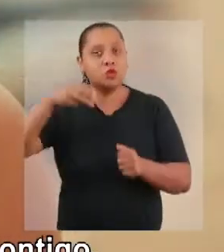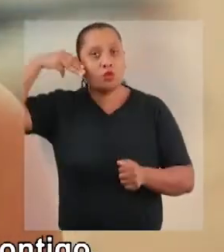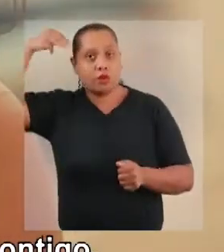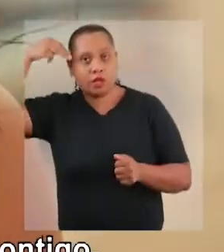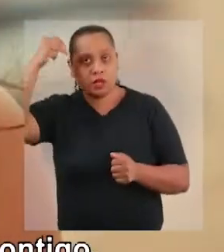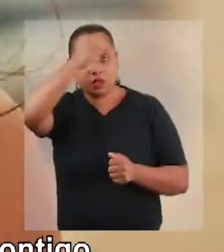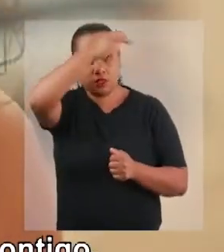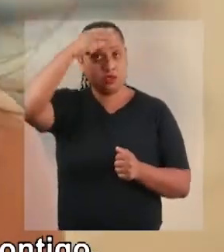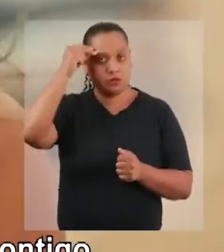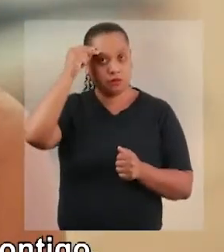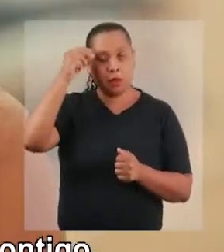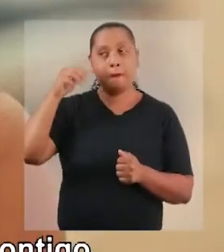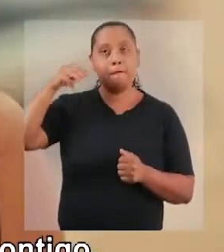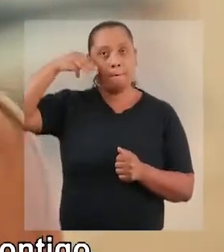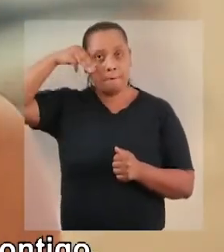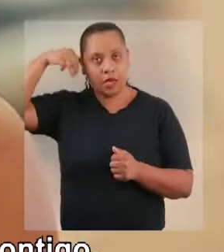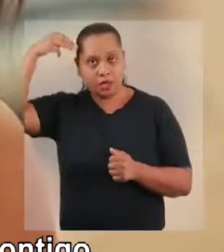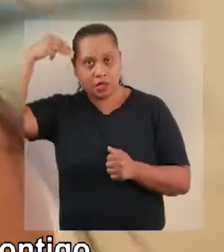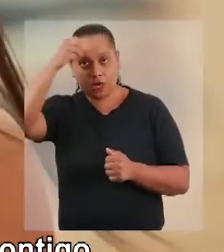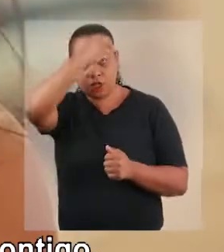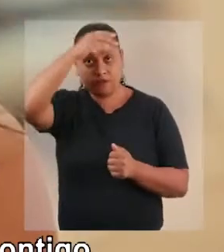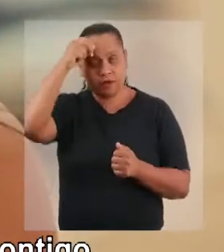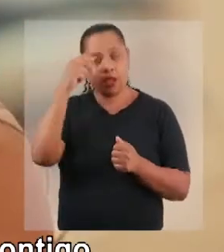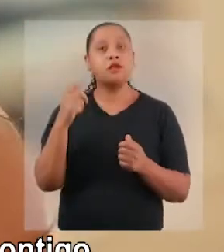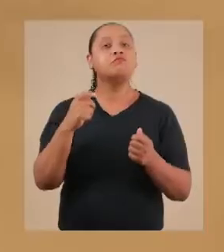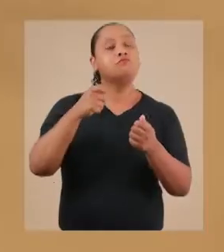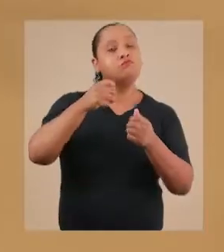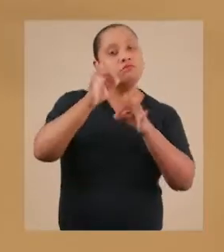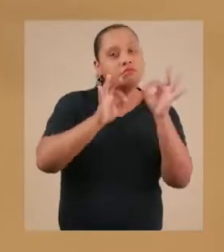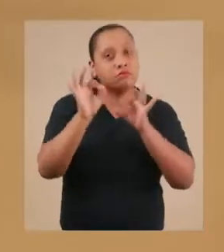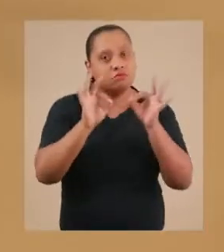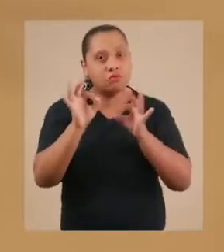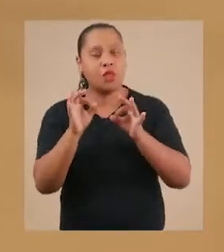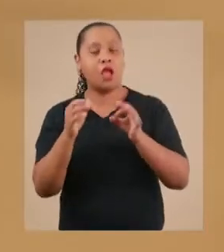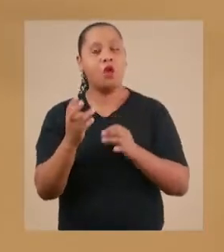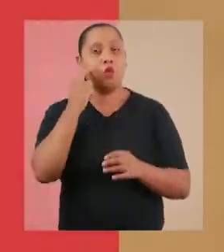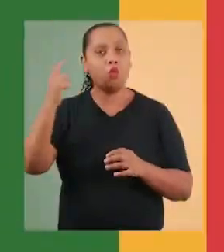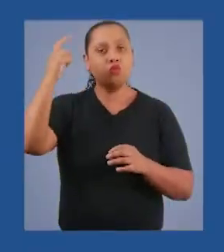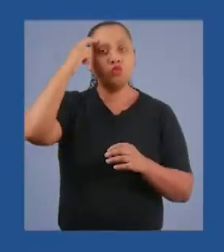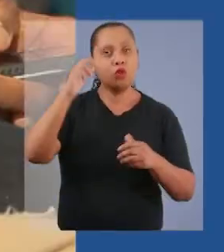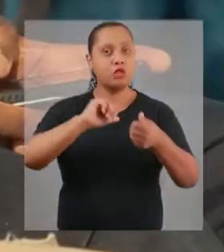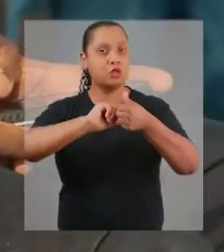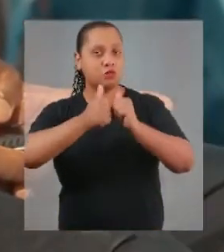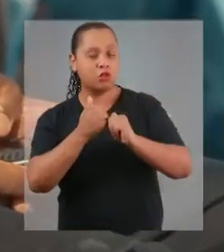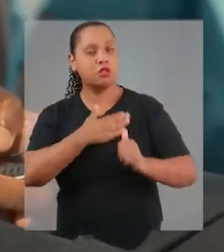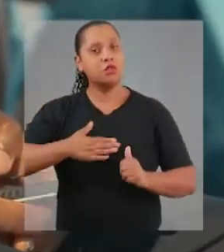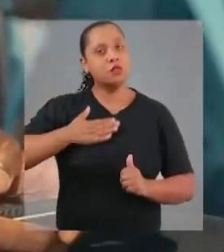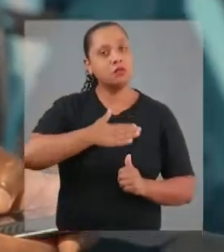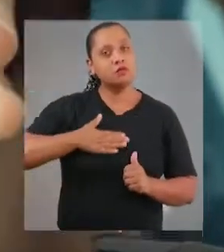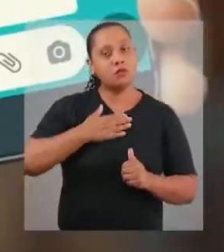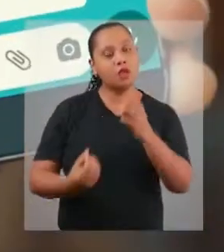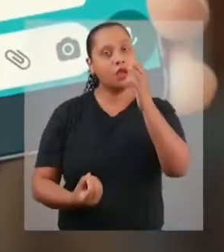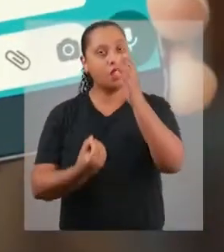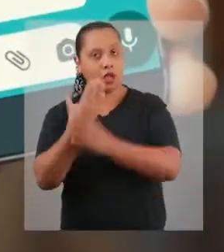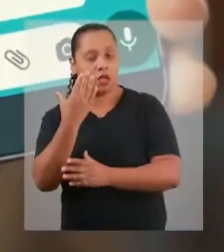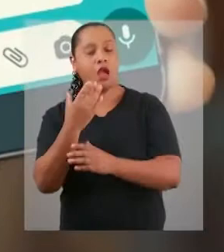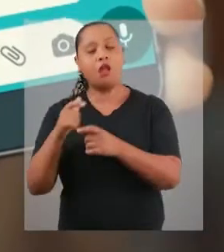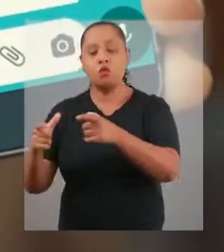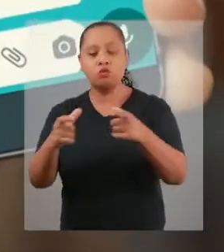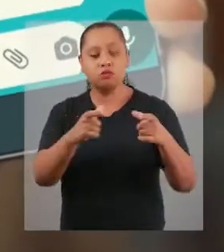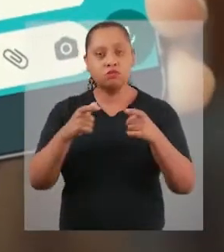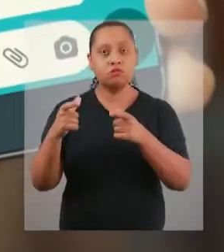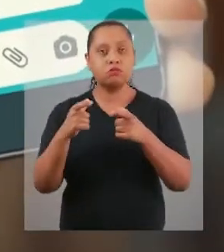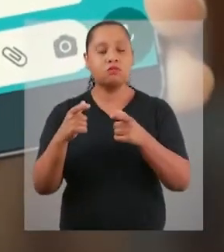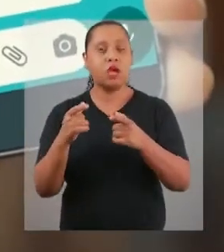Mainardi, a gente sabe que tu aposta na juventude, a gente está junto contigo. Tamo junto, Mainardi. Mainardi vai investir em